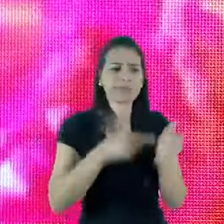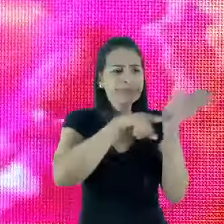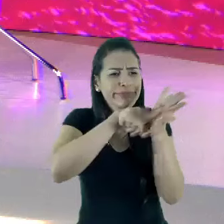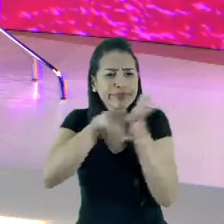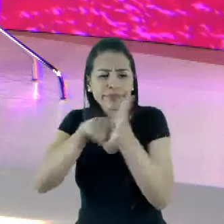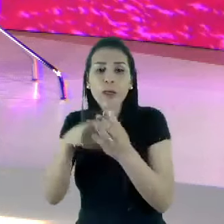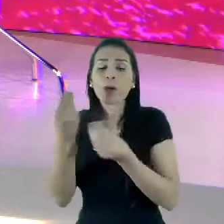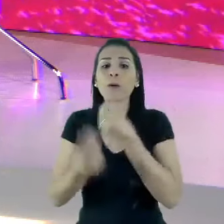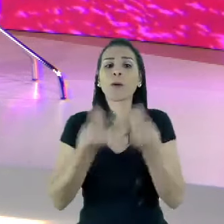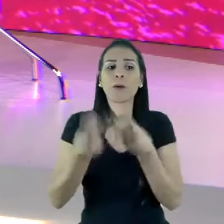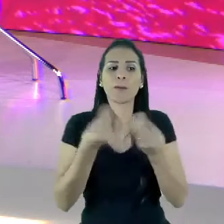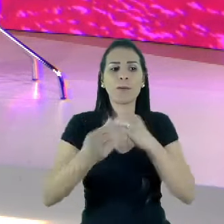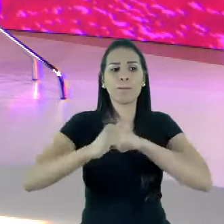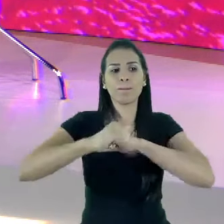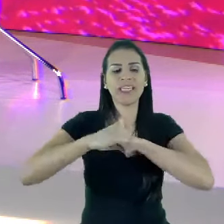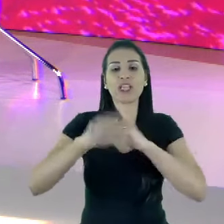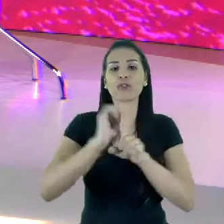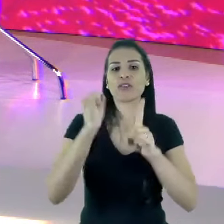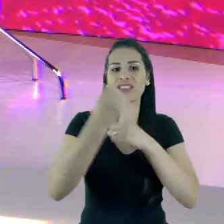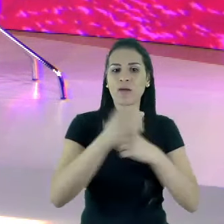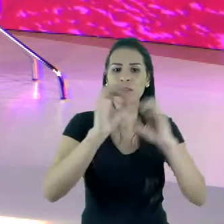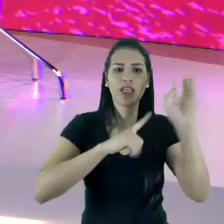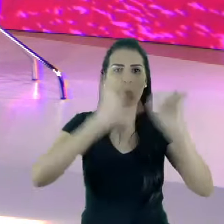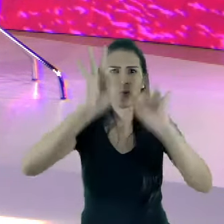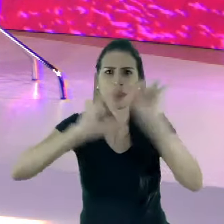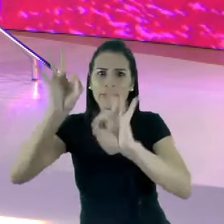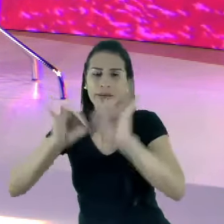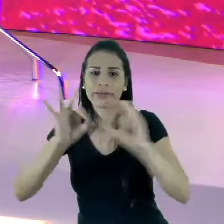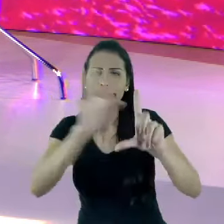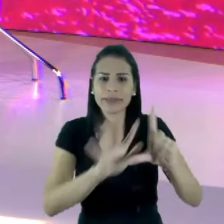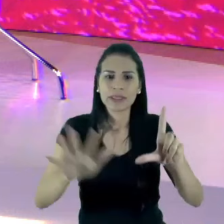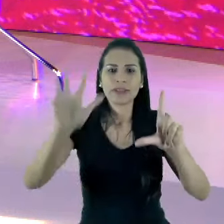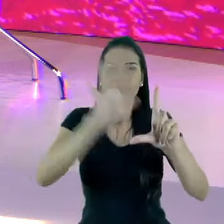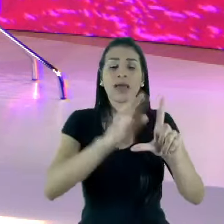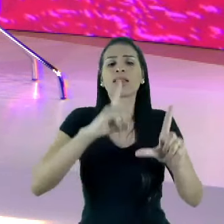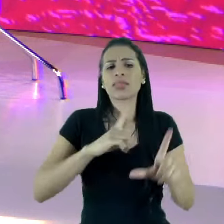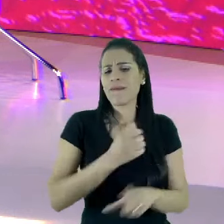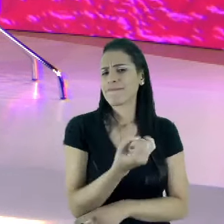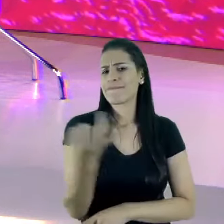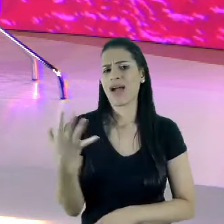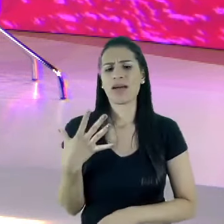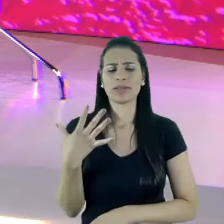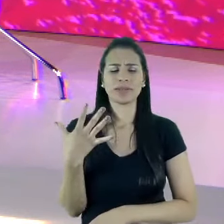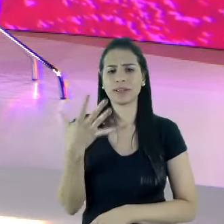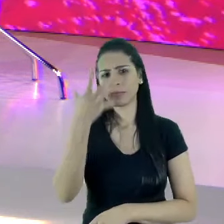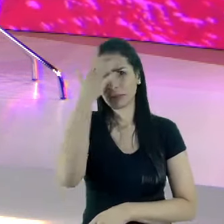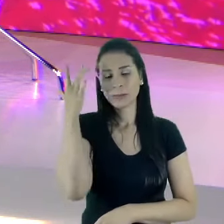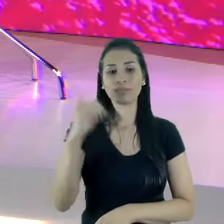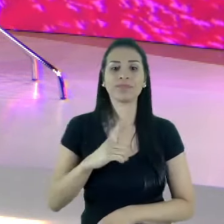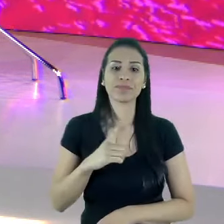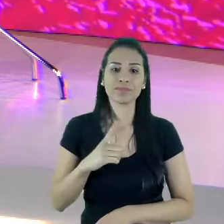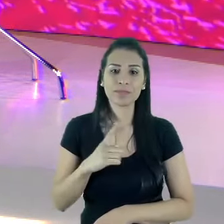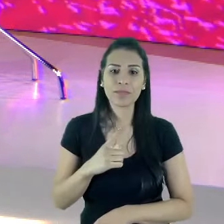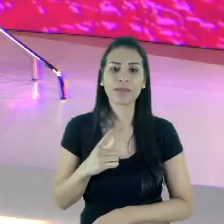se organizam, e tem várias pessoas que têm algumas desenvolturas, assim, super destacadas. Então, a Kylie Jenner, aos